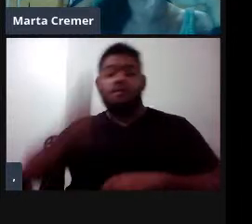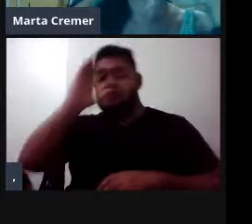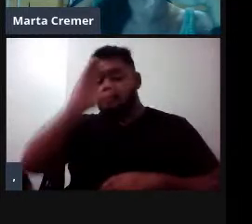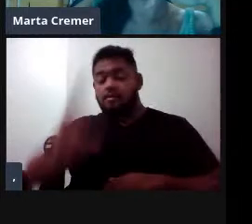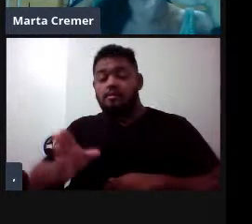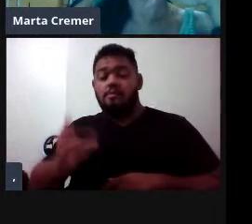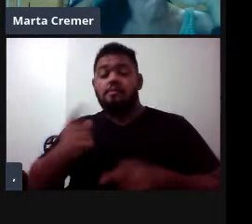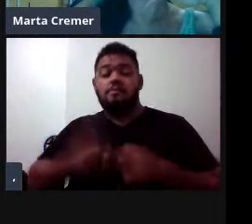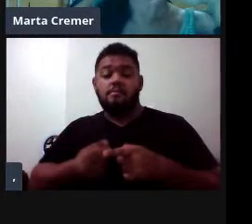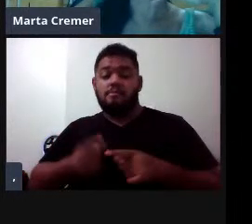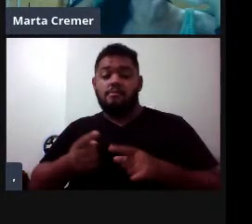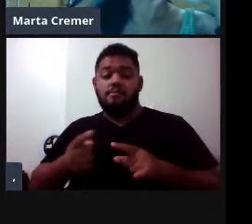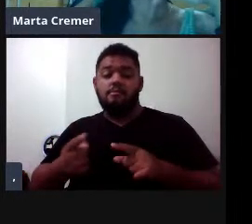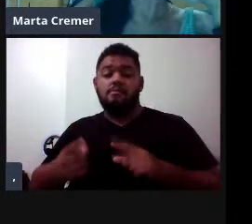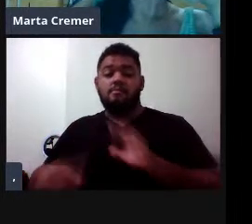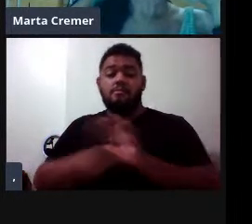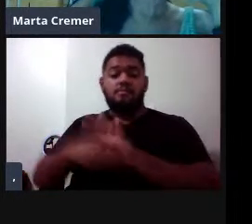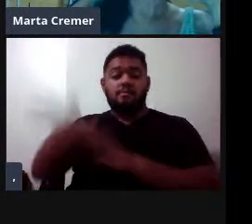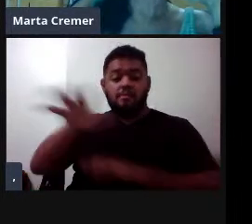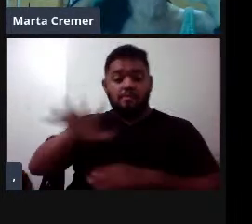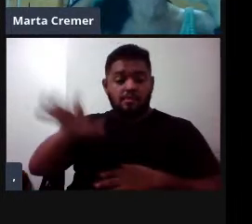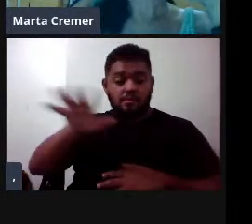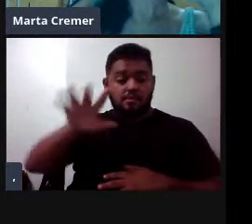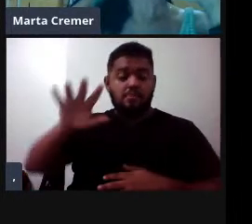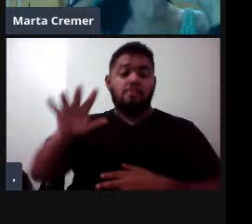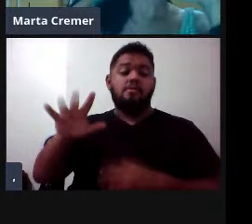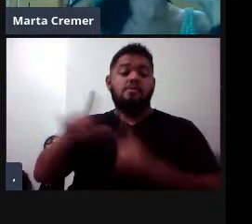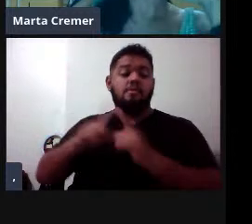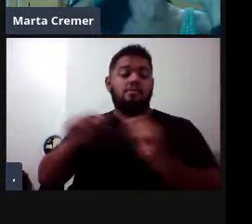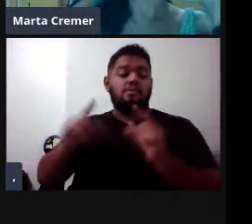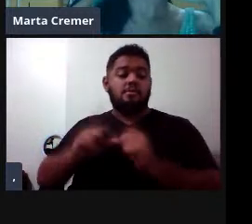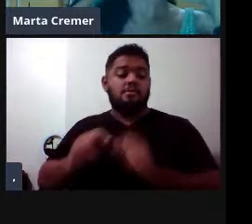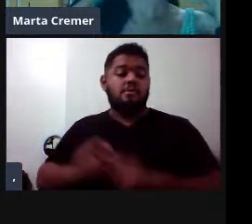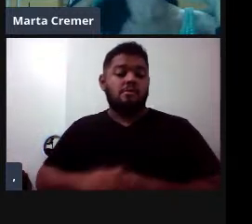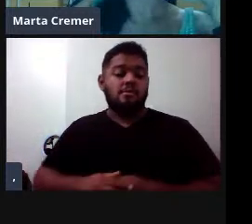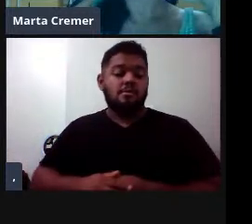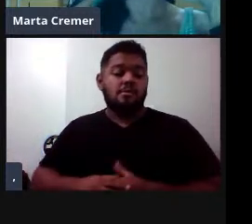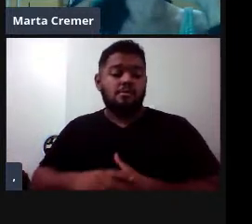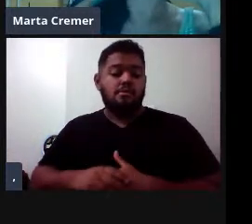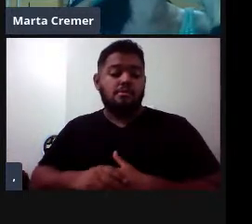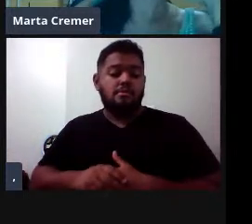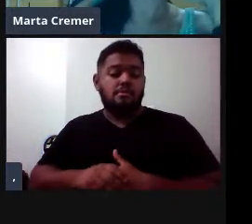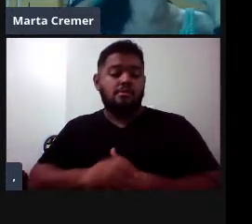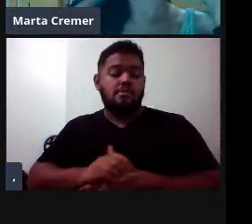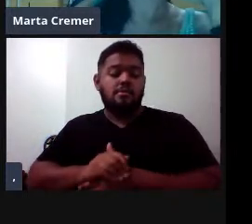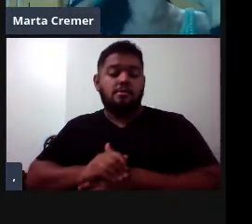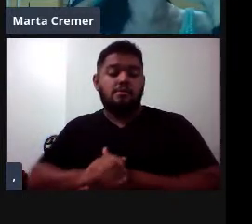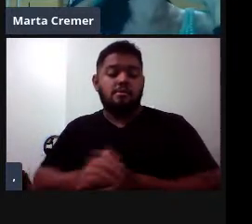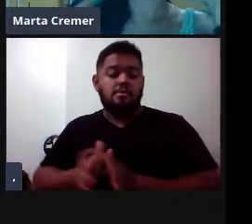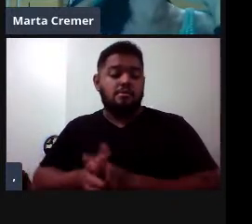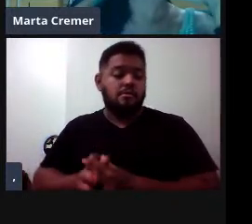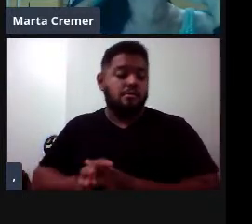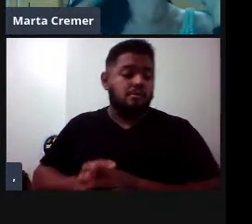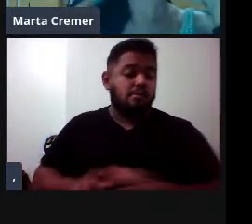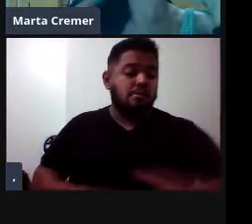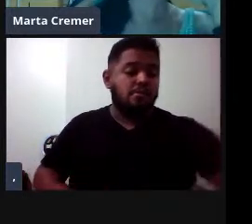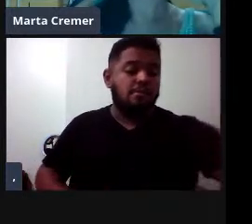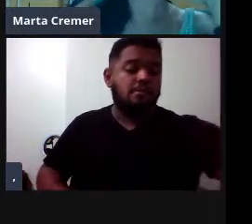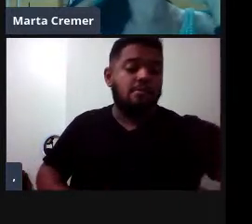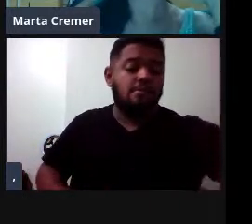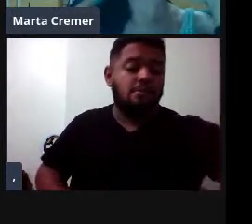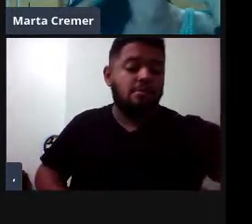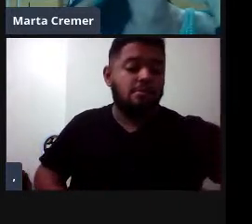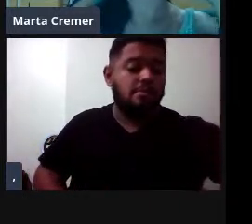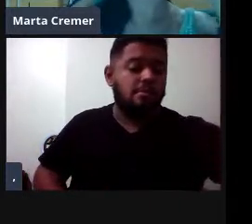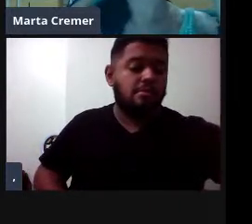frotas do Japão. Por fim, a família escritidia, é uma família de uma espécie só, que é escriturrobustos, né, a baleia